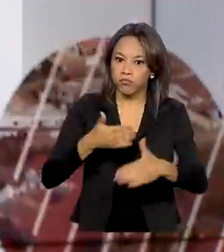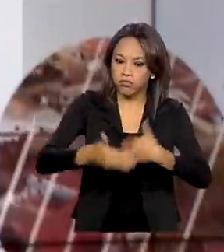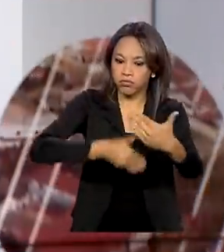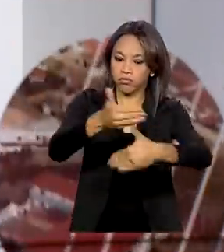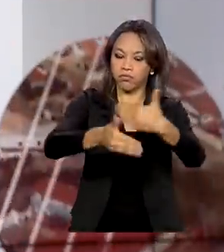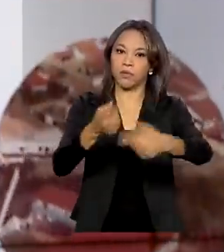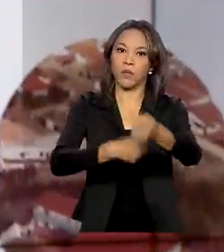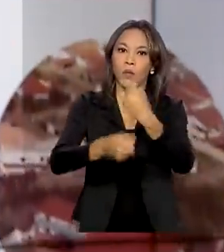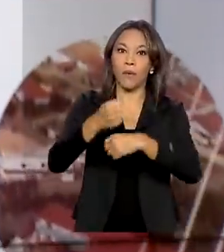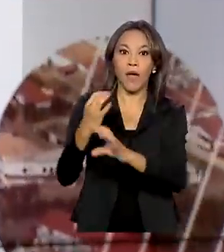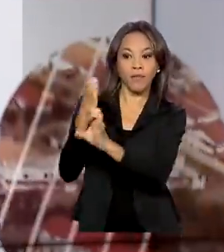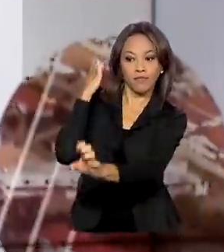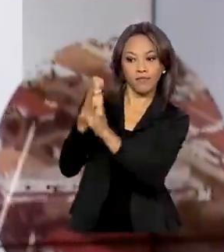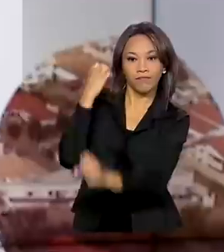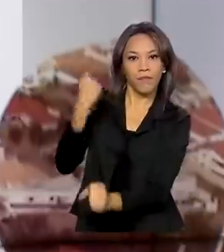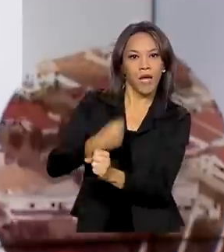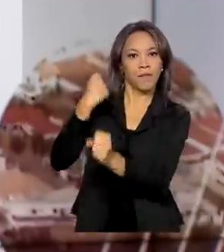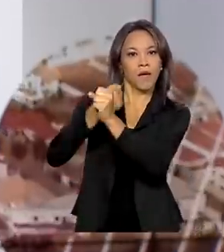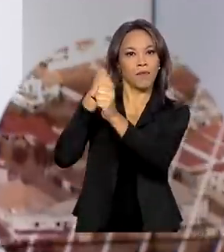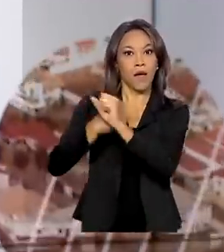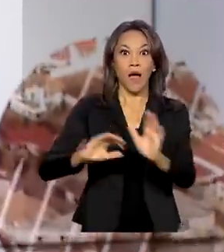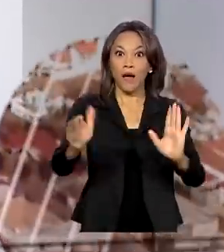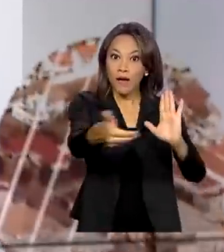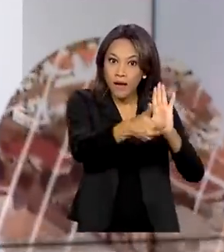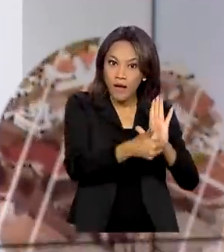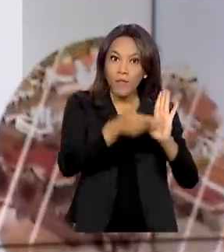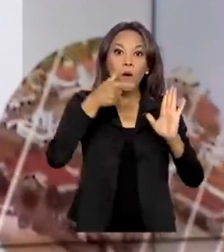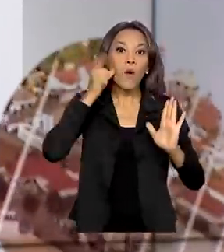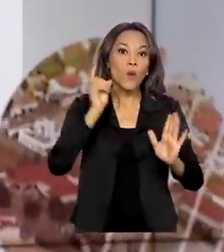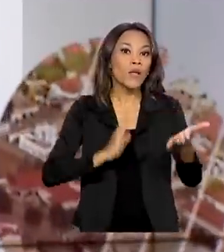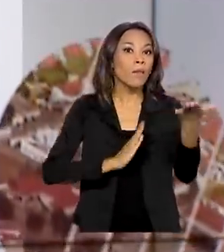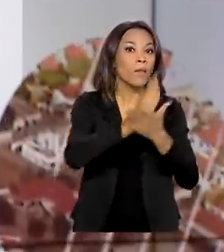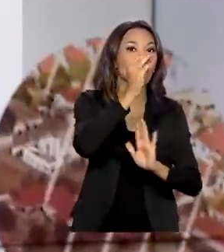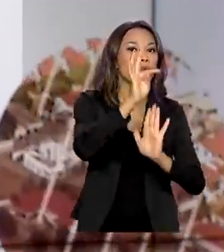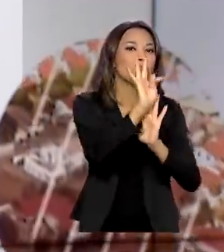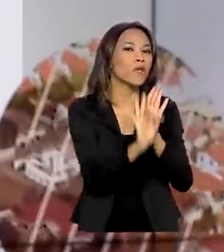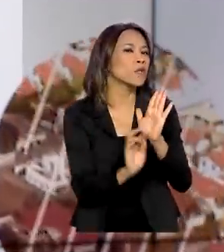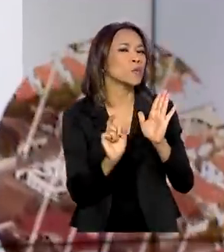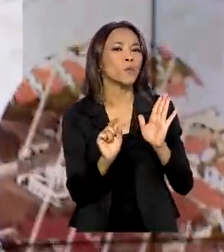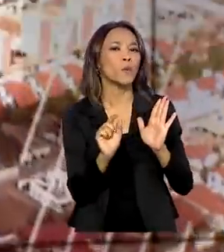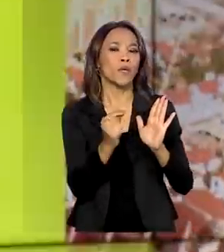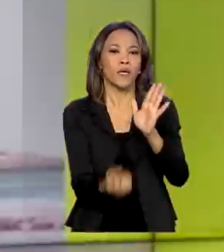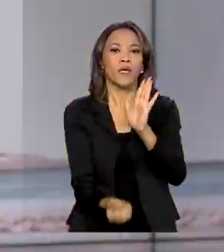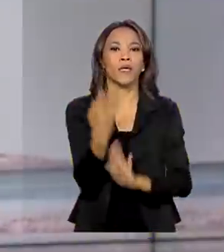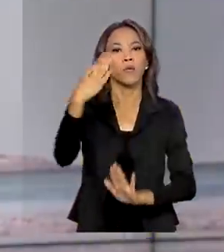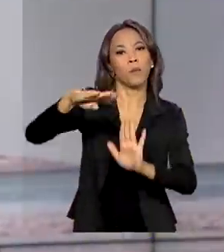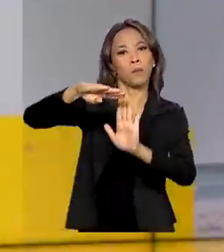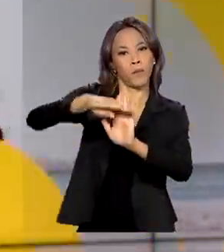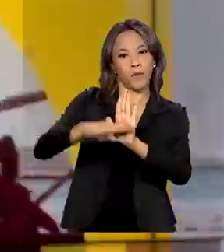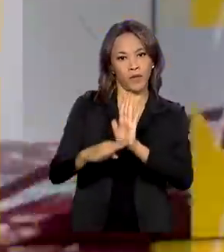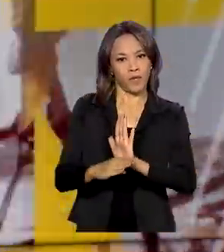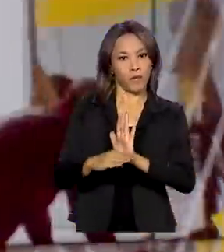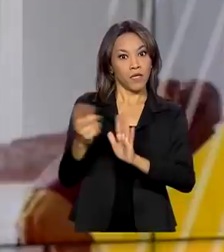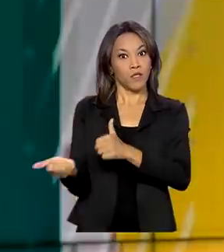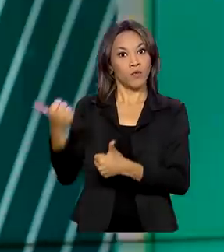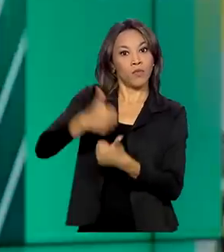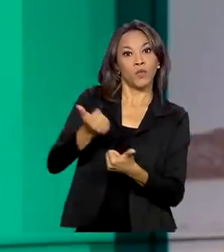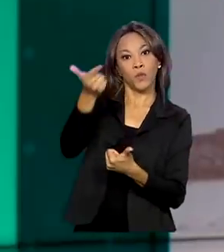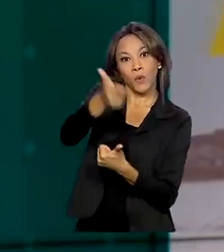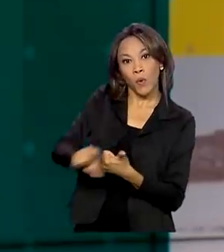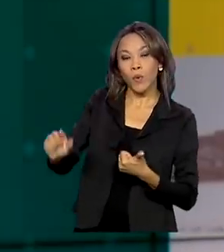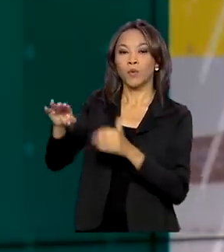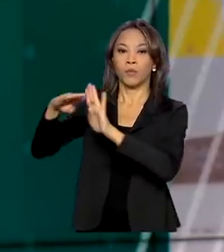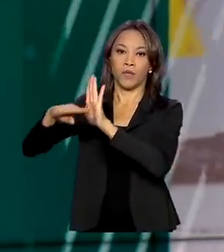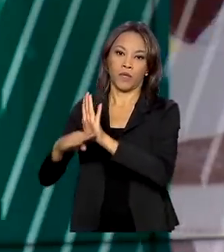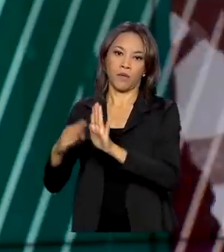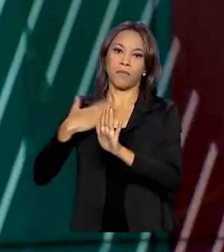construção civil. A Câmara dos Deputados aprovou ontem o texto que cria o programa Casa Verde Amarela, que substitui o Minha Casa Minha